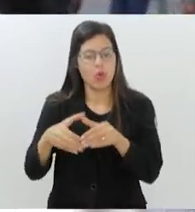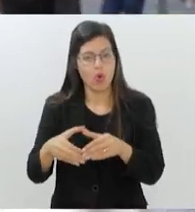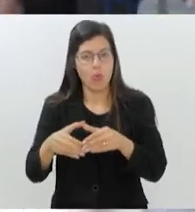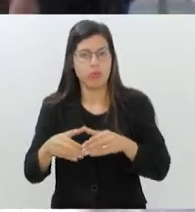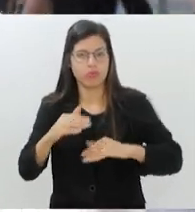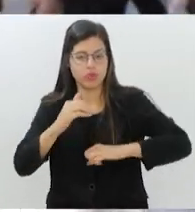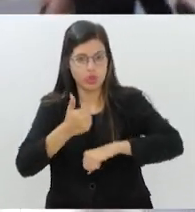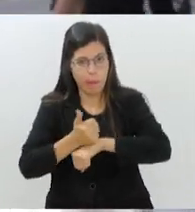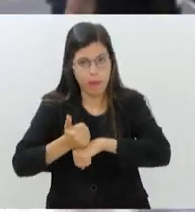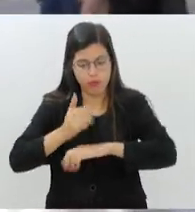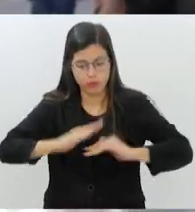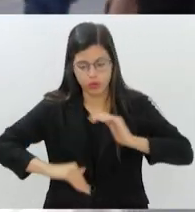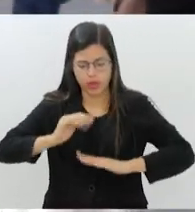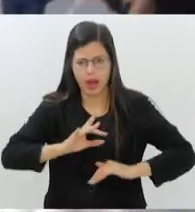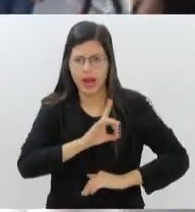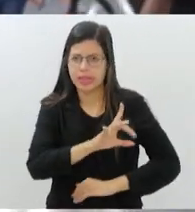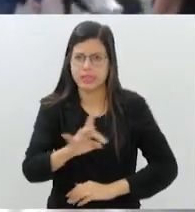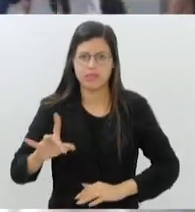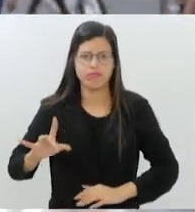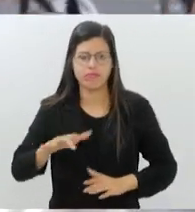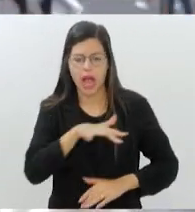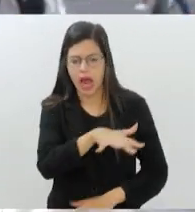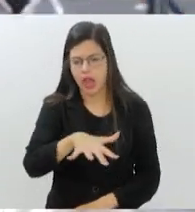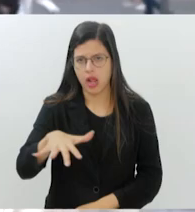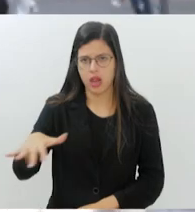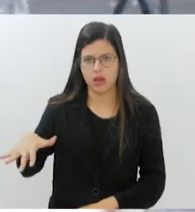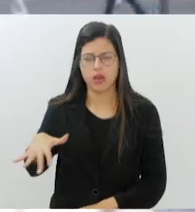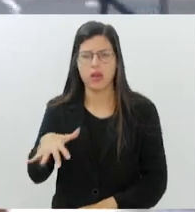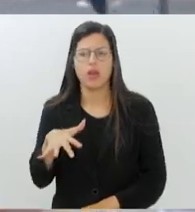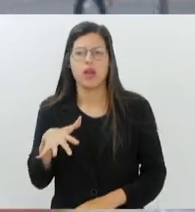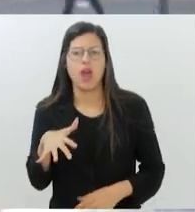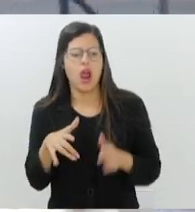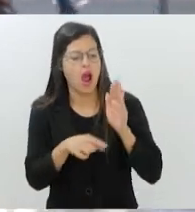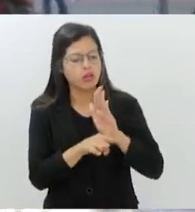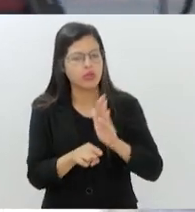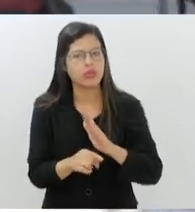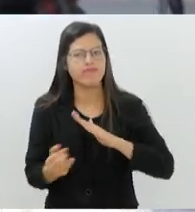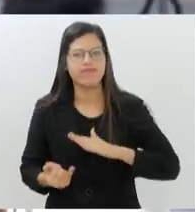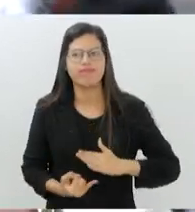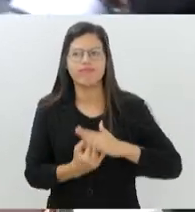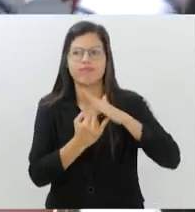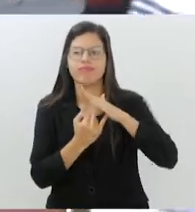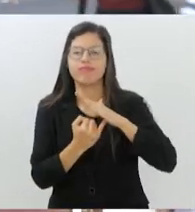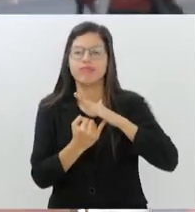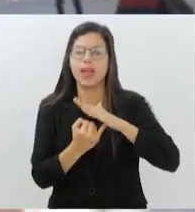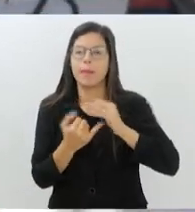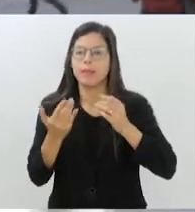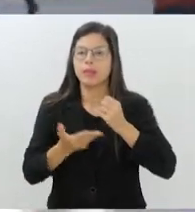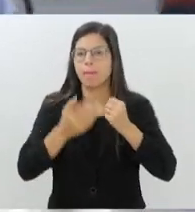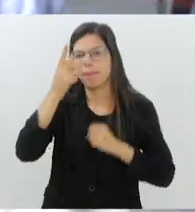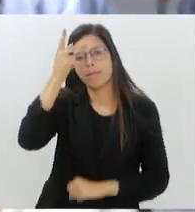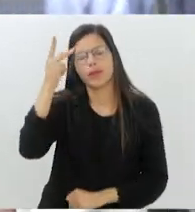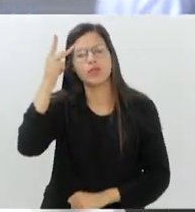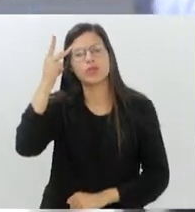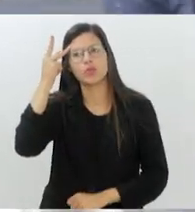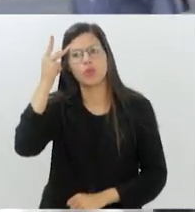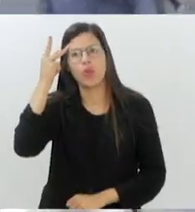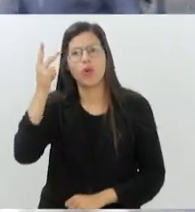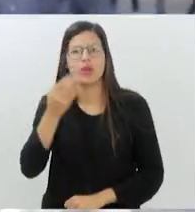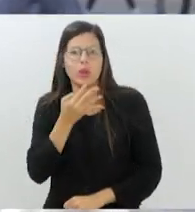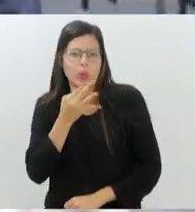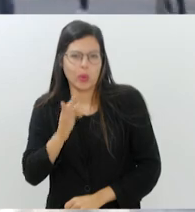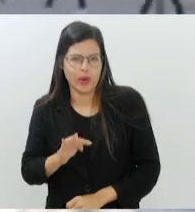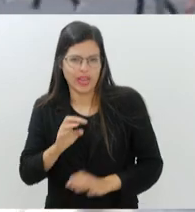cada um na sua área, atuando no reerguimento da instituição. Basicamente, para a pessoa que não está habituada com o sistema da